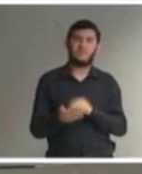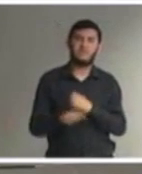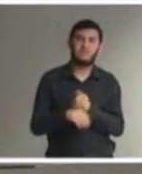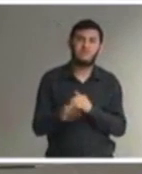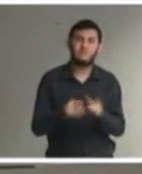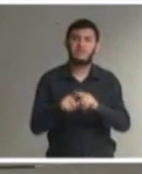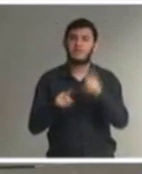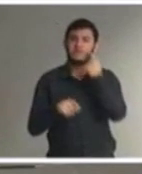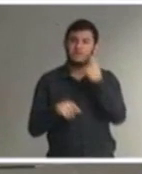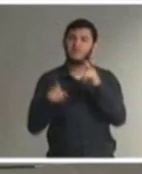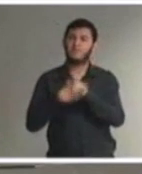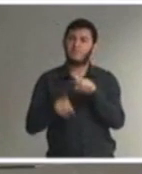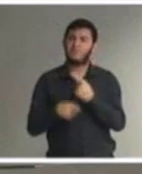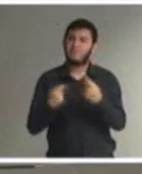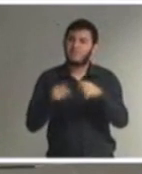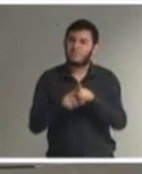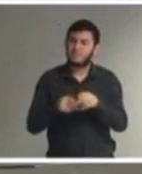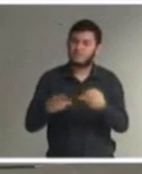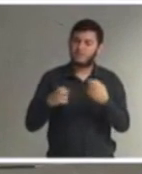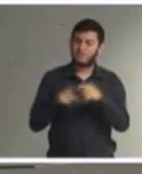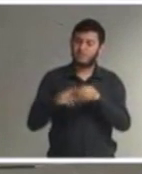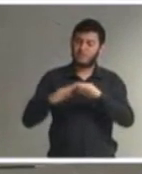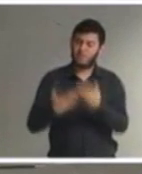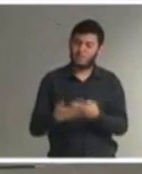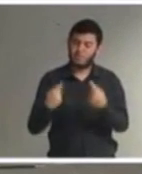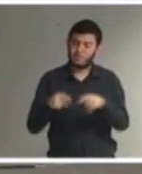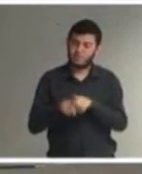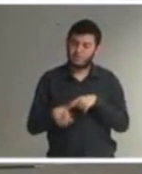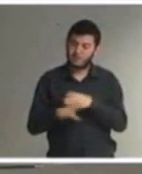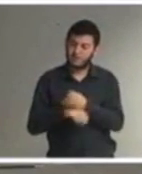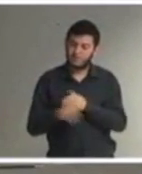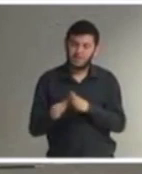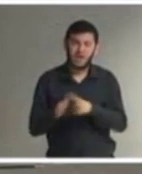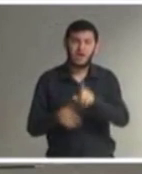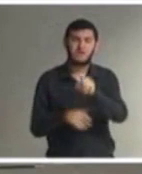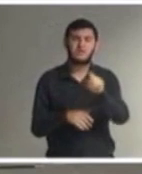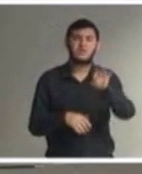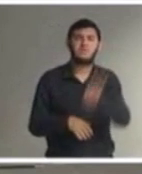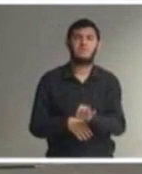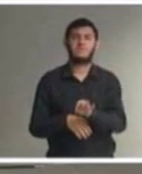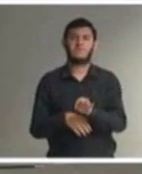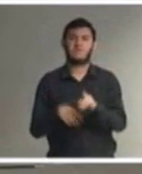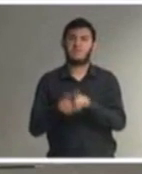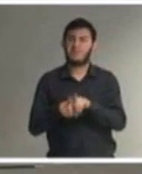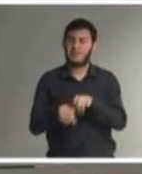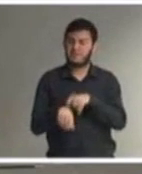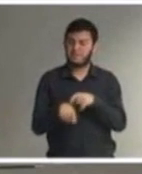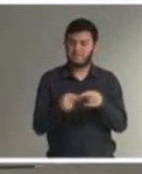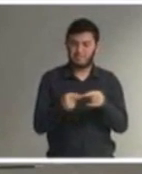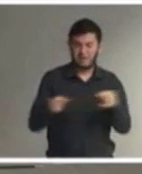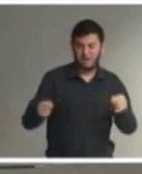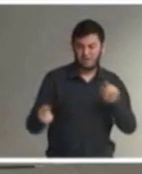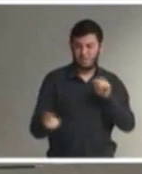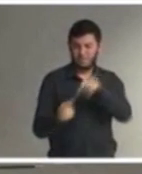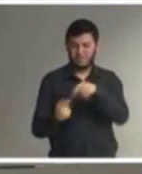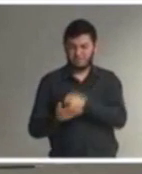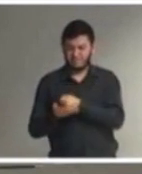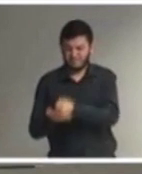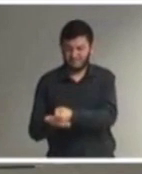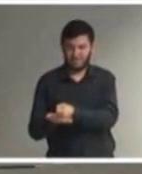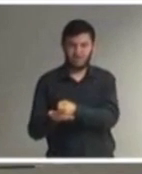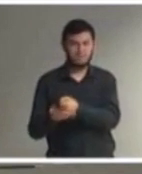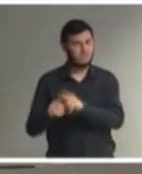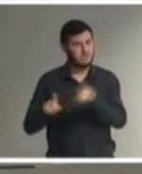estar totalmente acessível em todos os seus ambientes não temos mais prazo para conceder todos os prazos concedidos pela